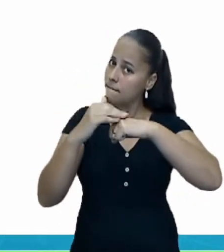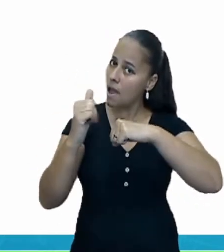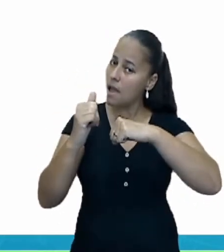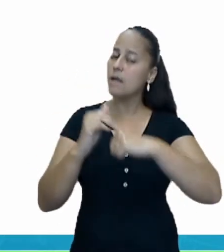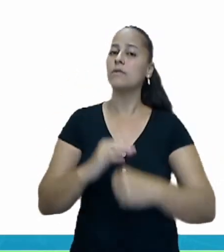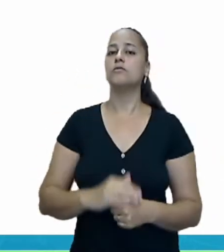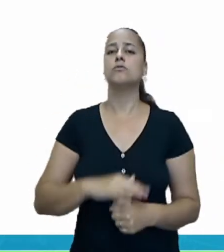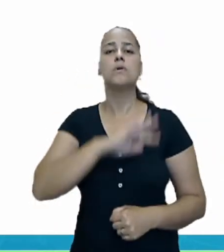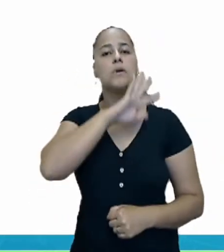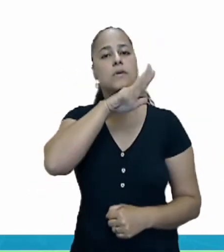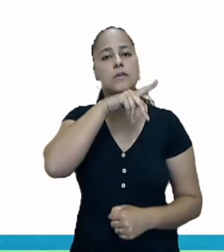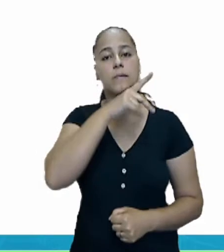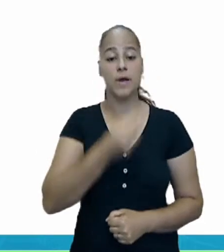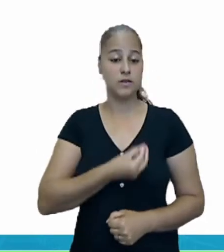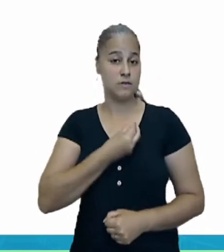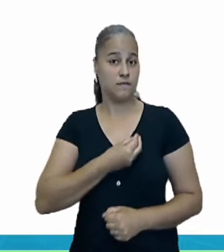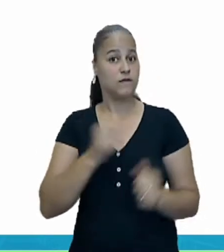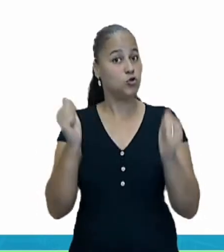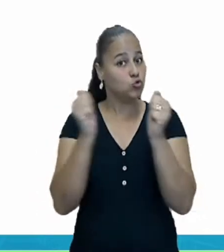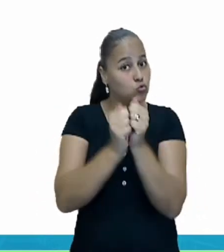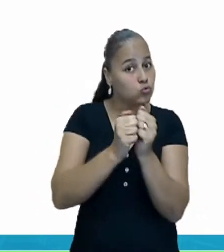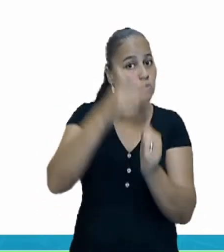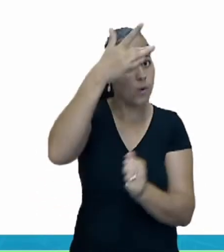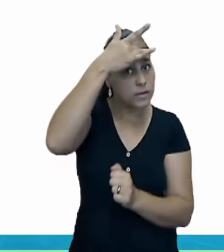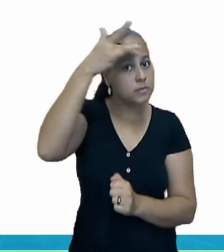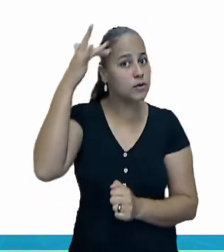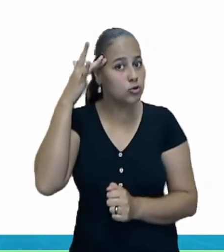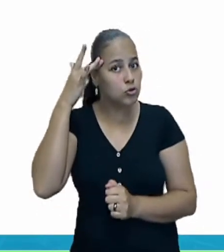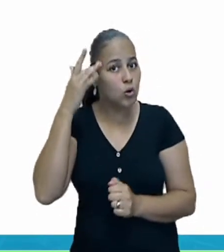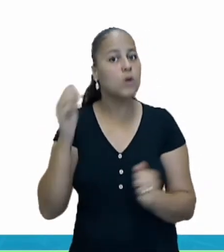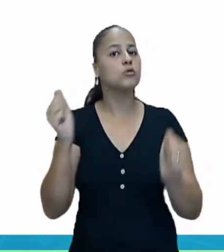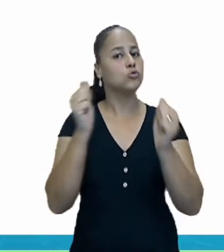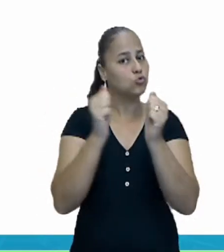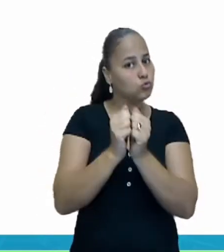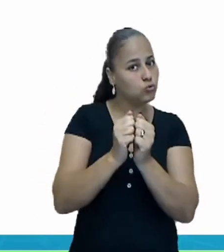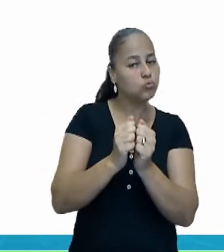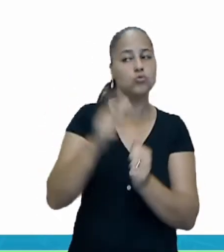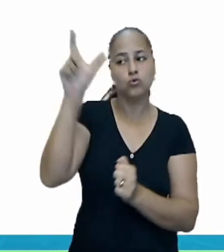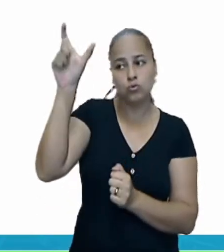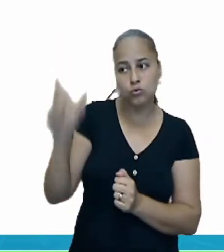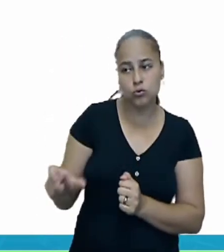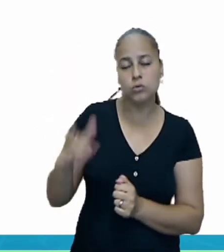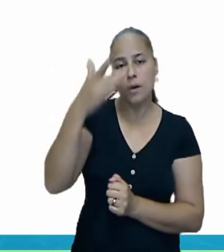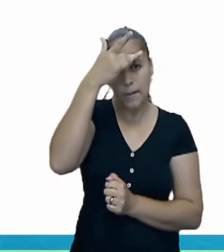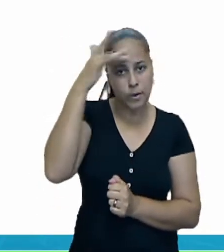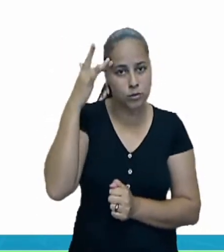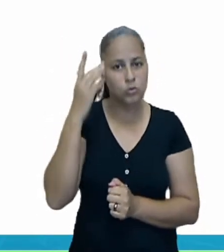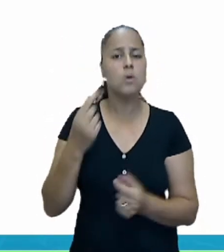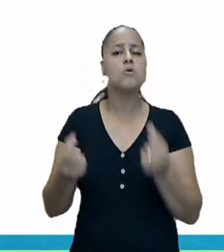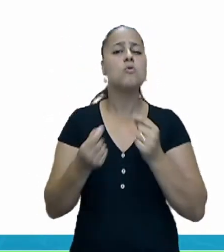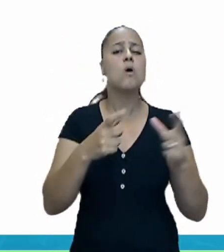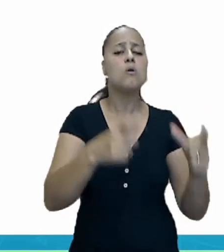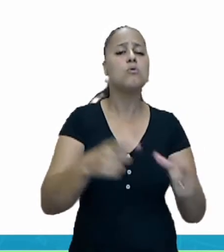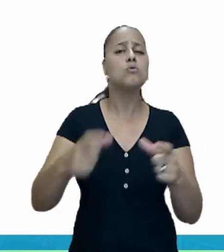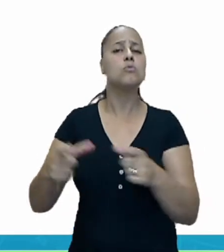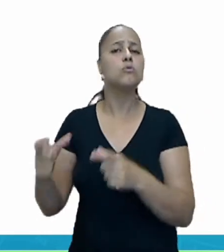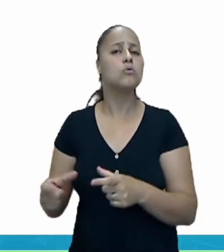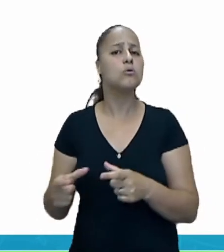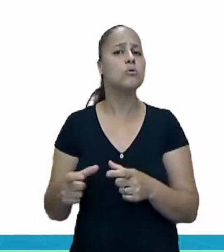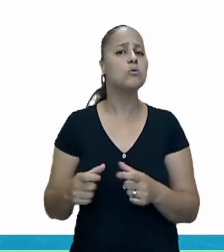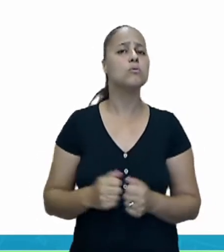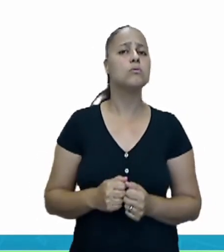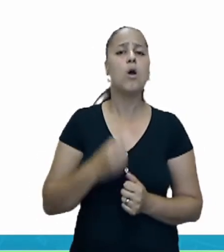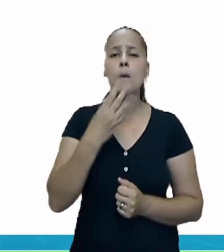que vivem junto com as pessoas, que estão junto com o ser humano. Então, o lugar onde eles